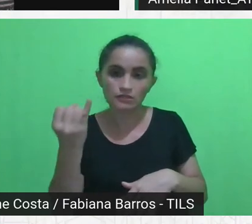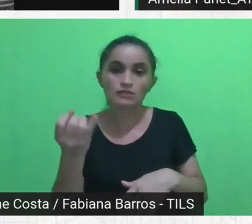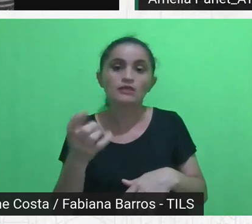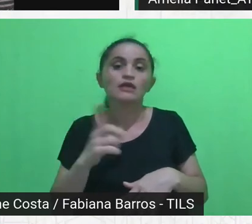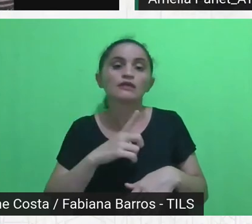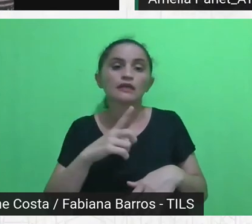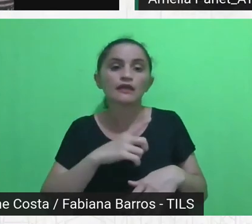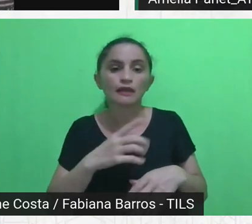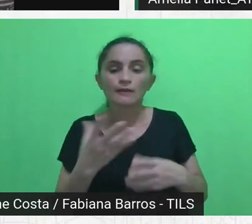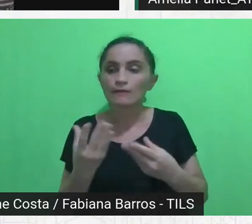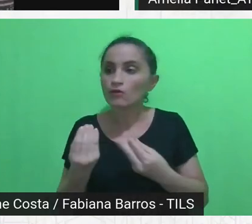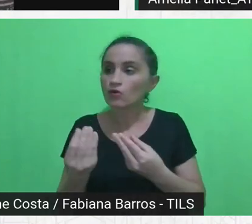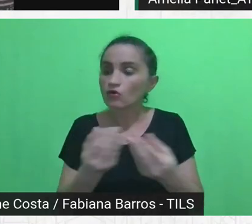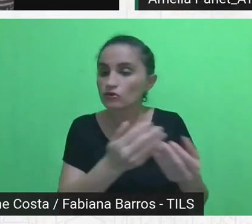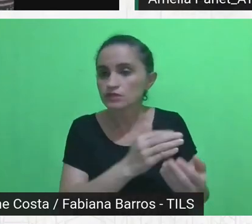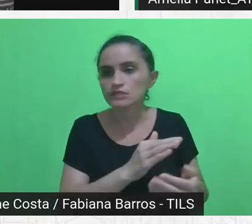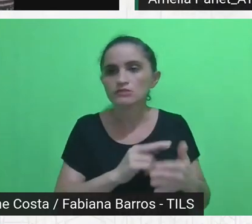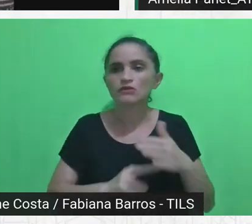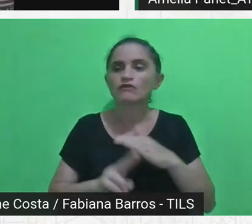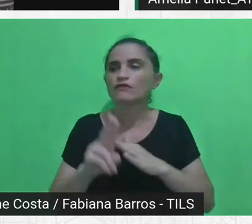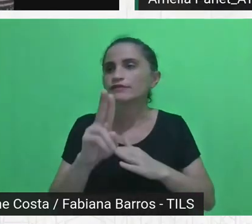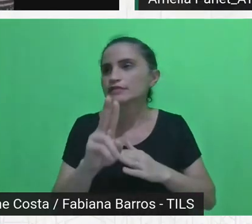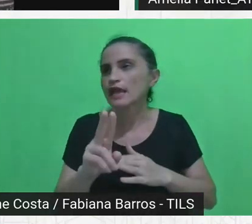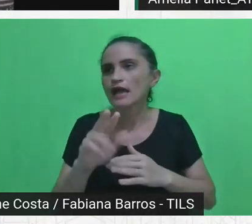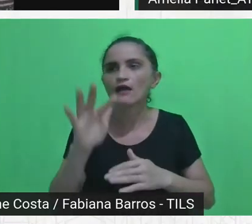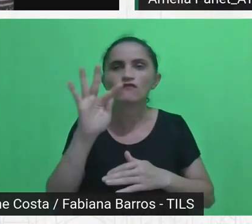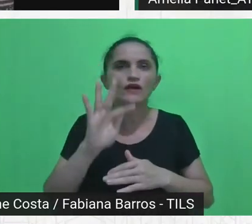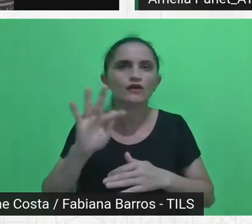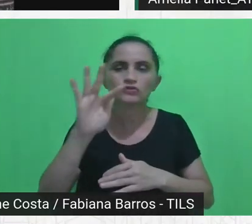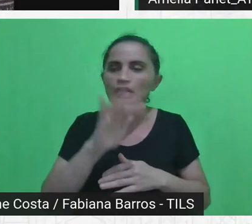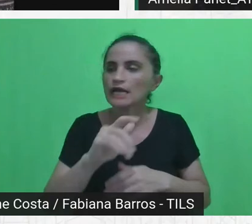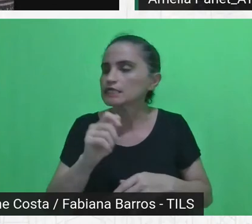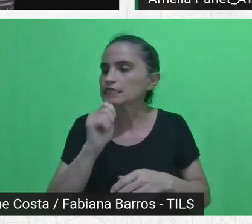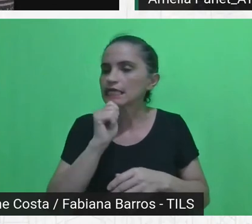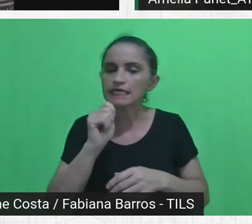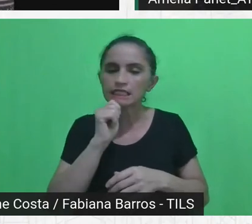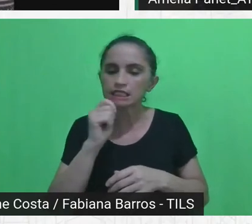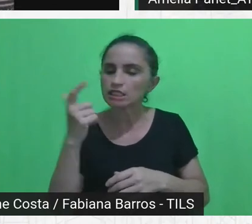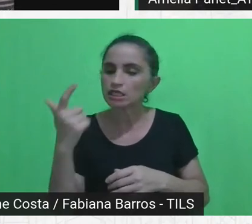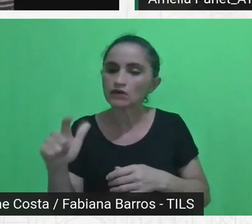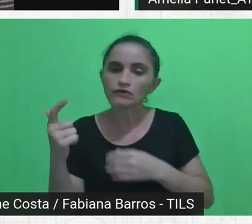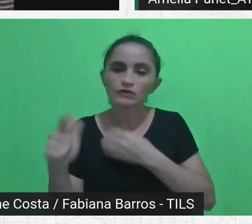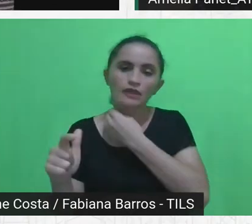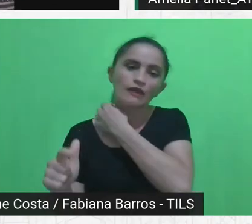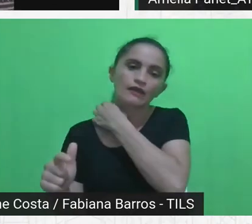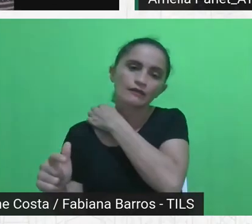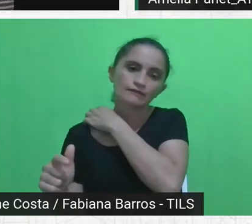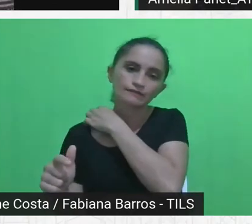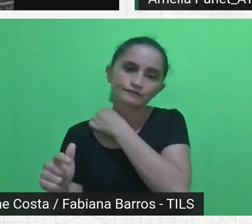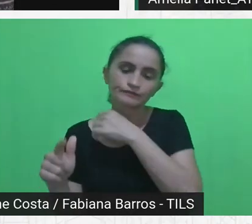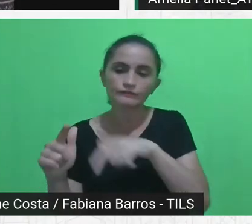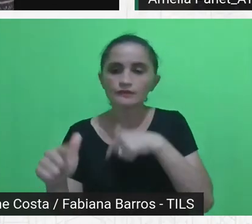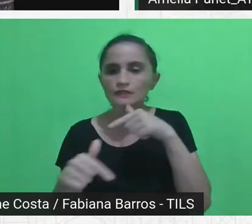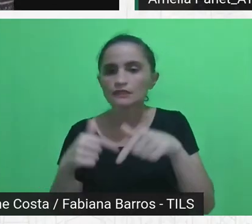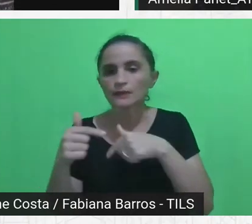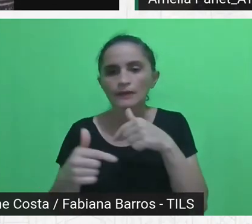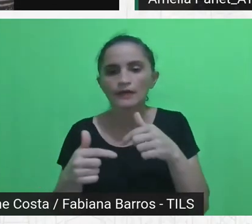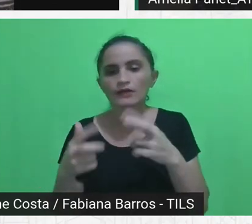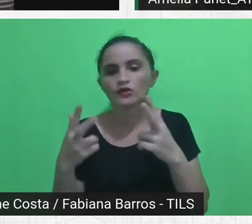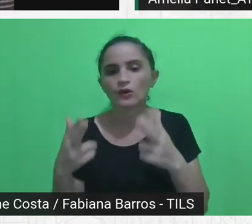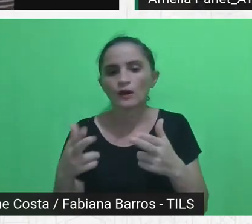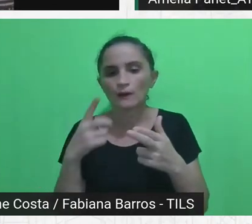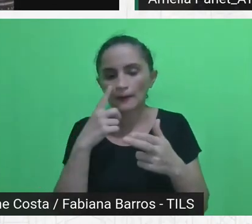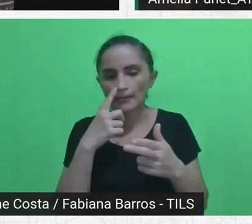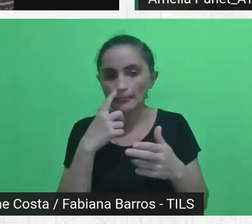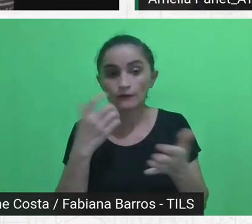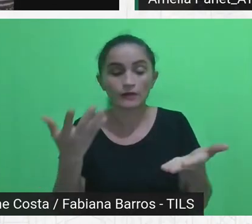que nem tem ainda um braço de extensão, ou seja, é um convite até dizer, olha, passei por aqui, essa parte